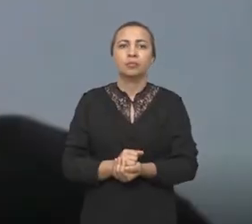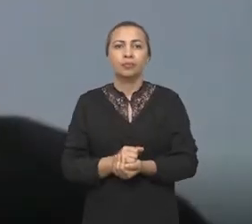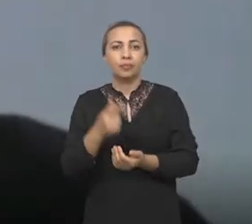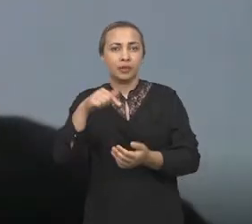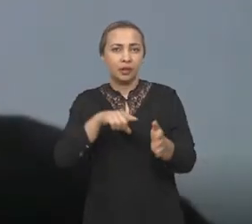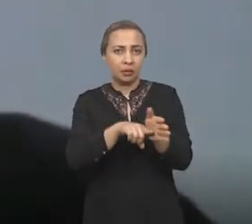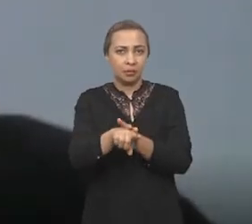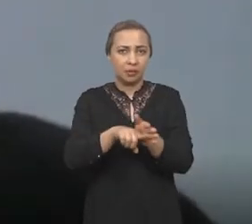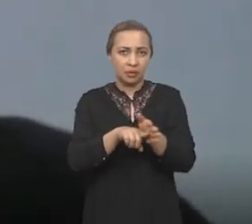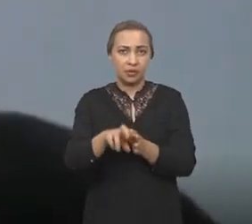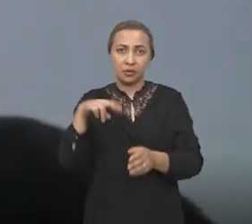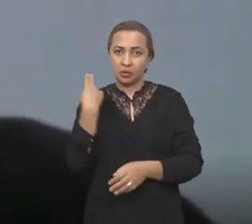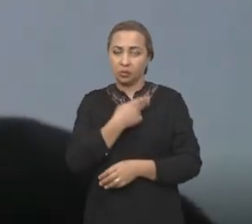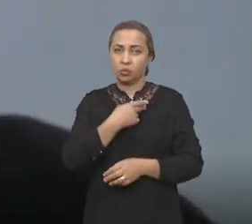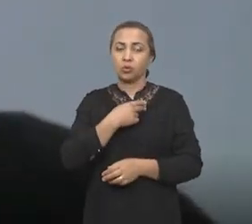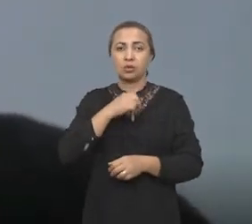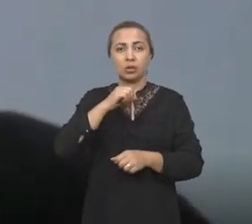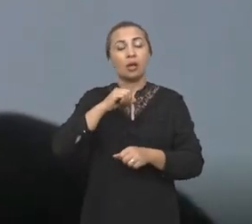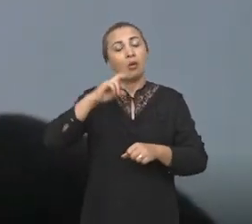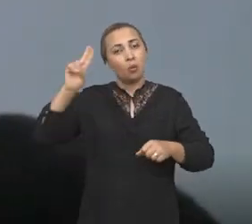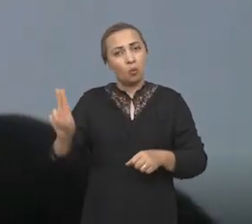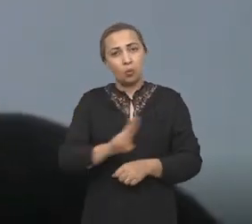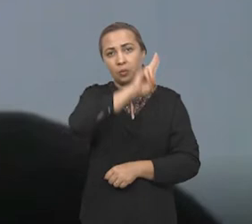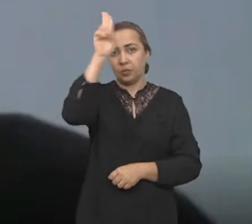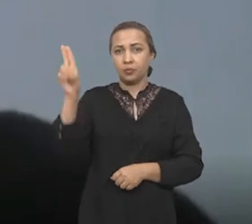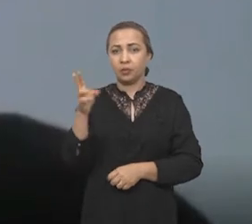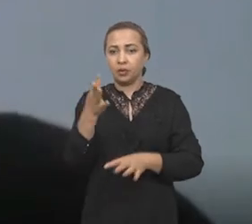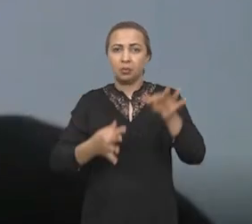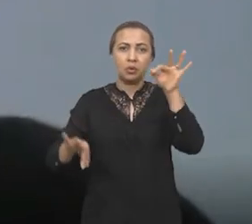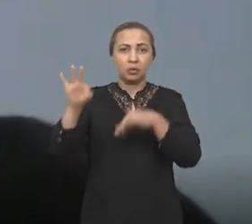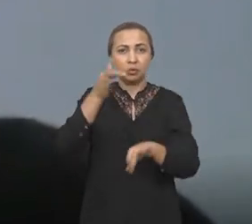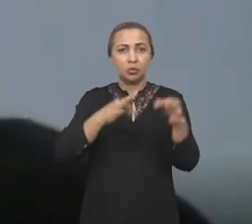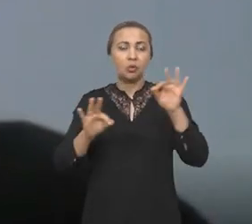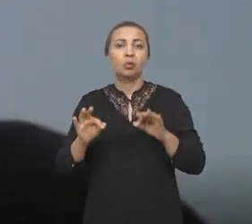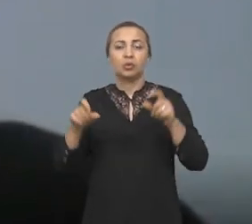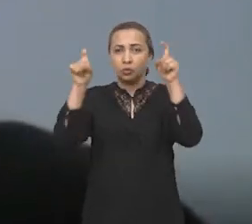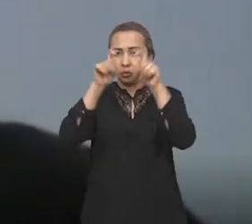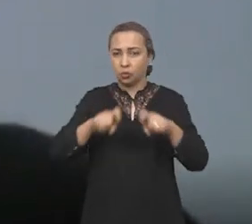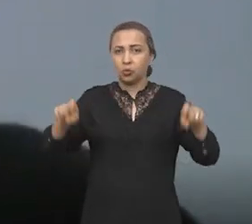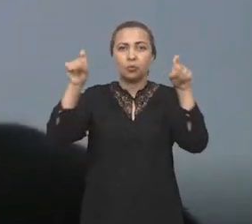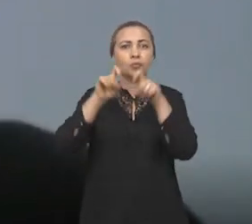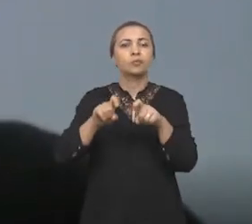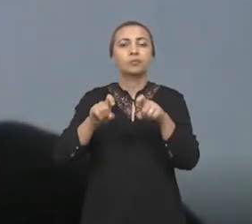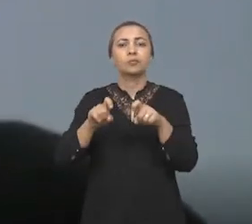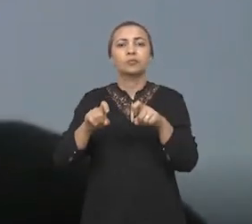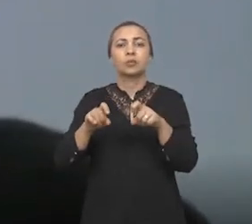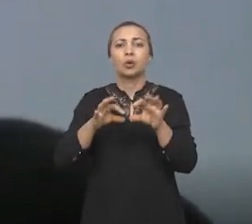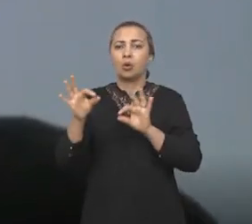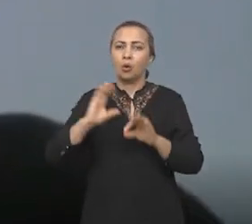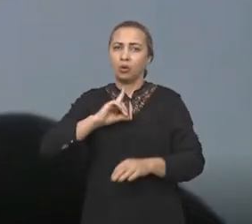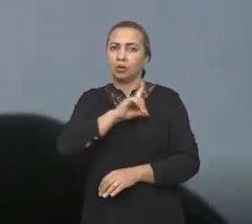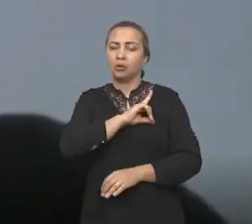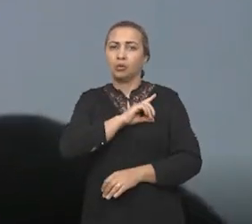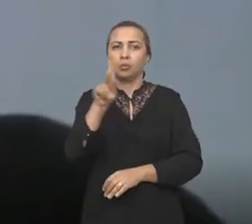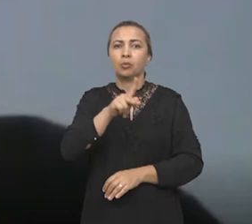pesquisa foi desenvolvida na nossa universidade, no Laboratório de Informática e Computacional, coordenado pelo doutor Bruno Andrade,